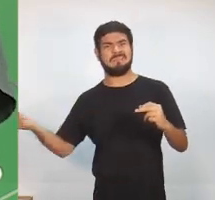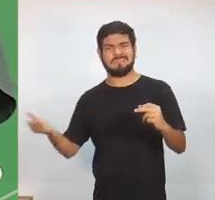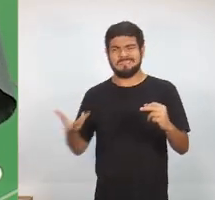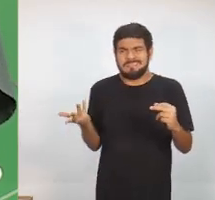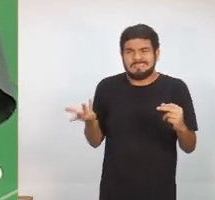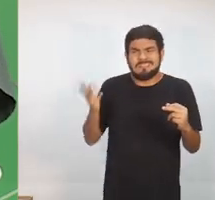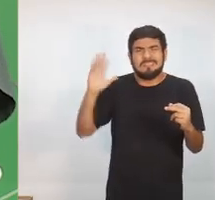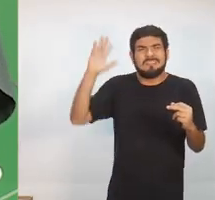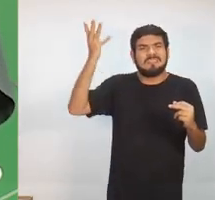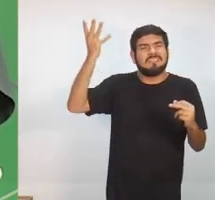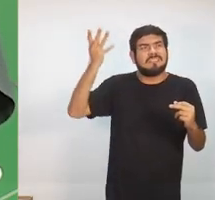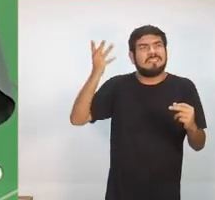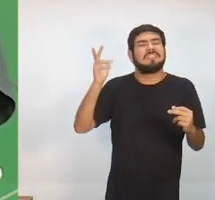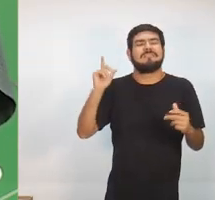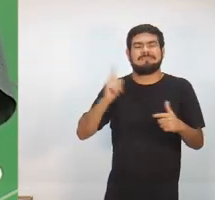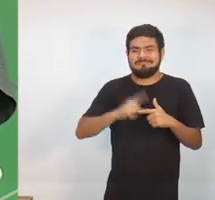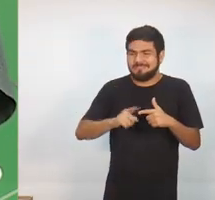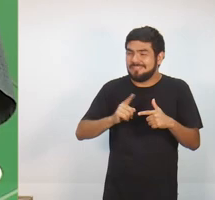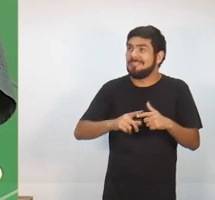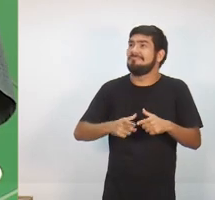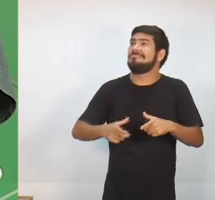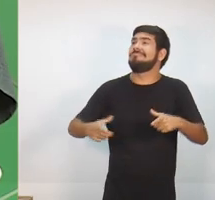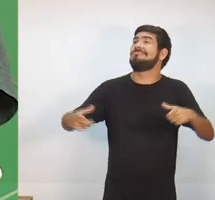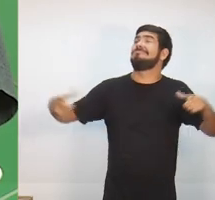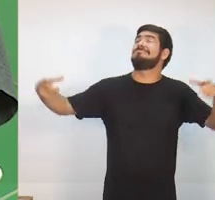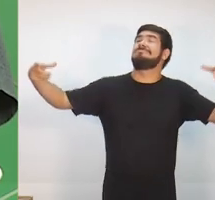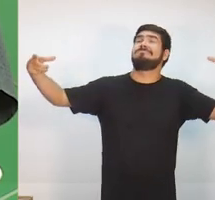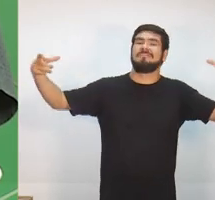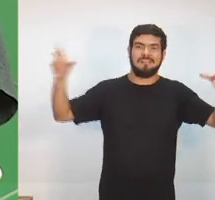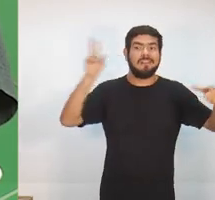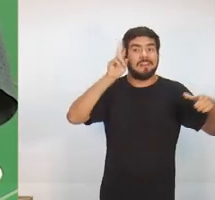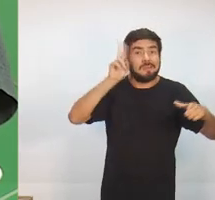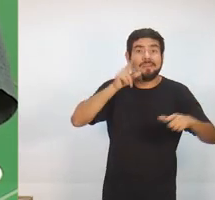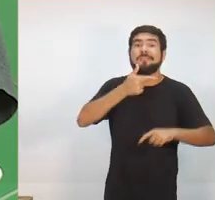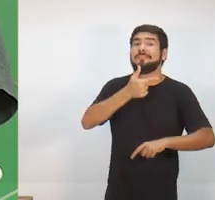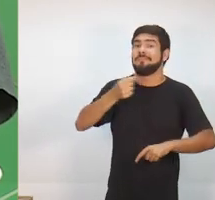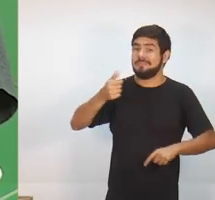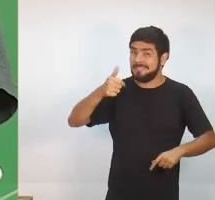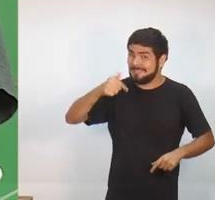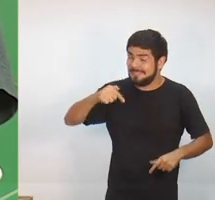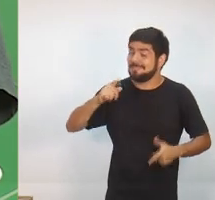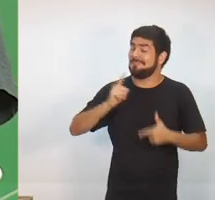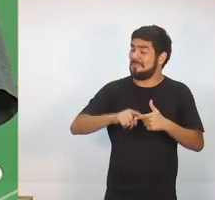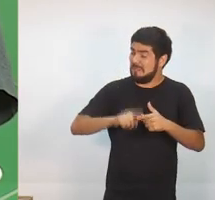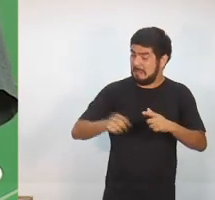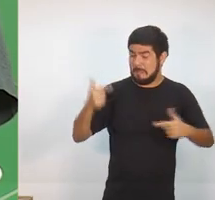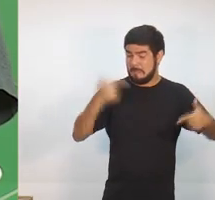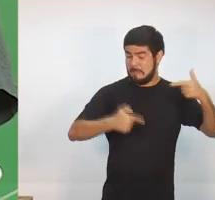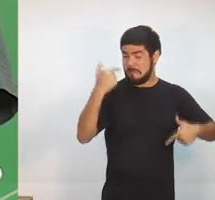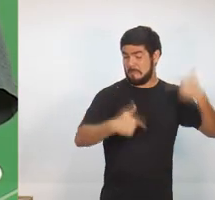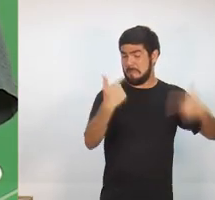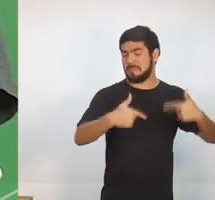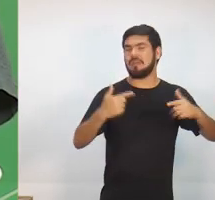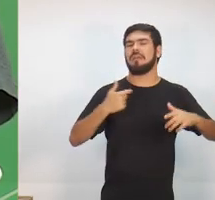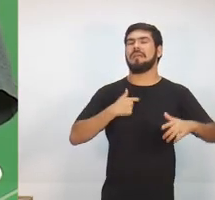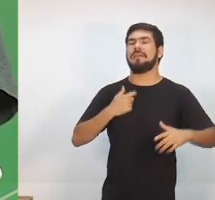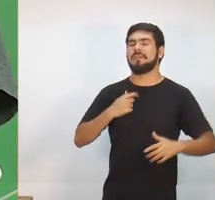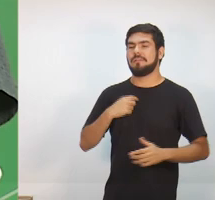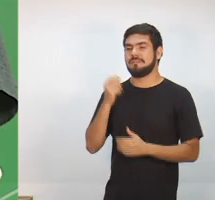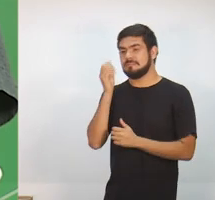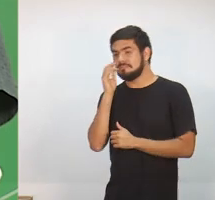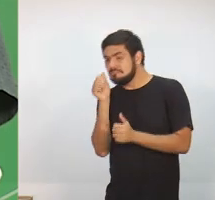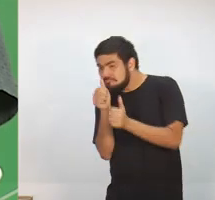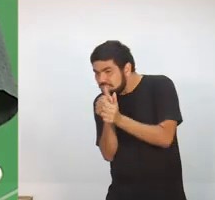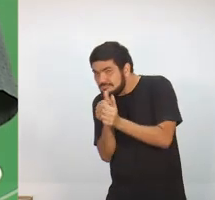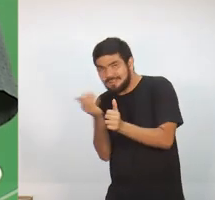acontecesse essa situação desse massacre que aconteceu. Eu, particularmente, acompanhei os peritos que,